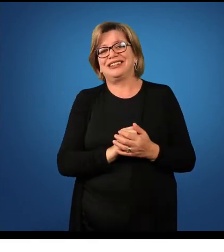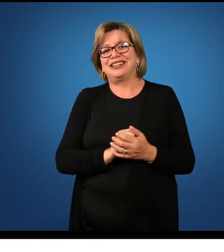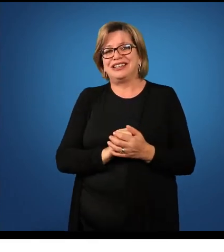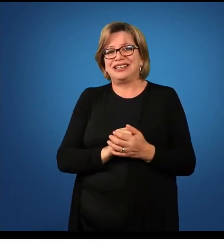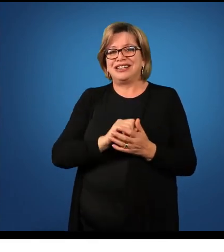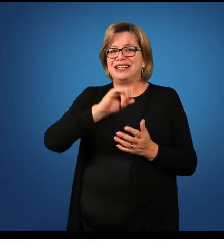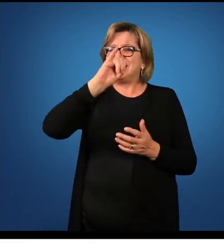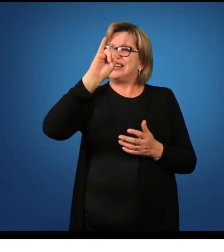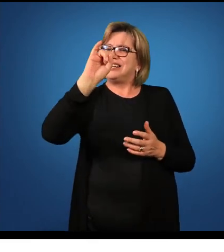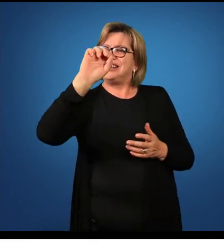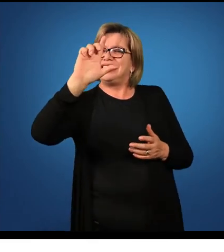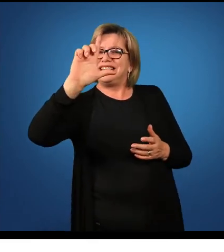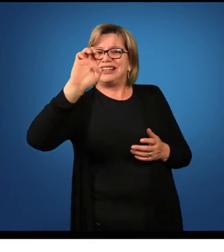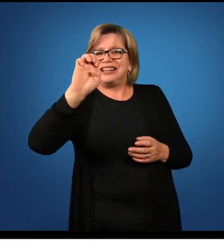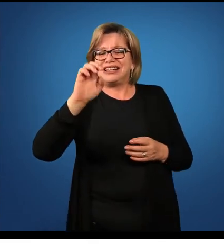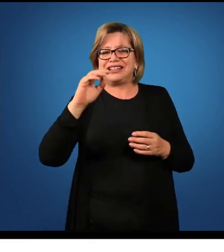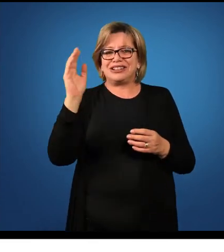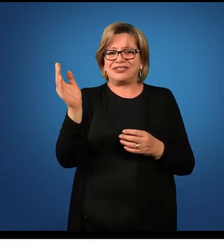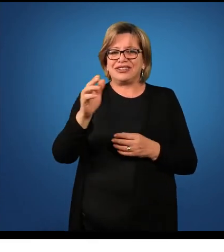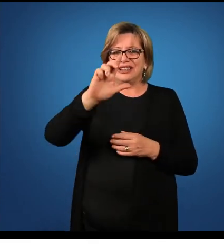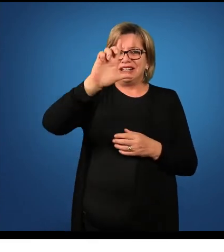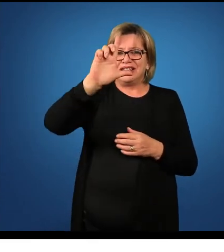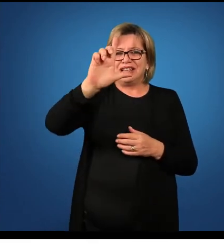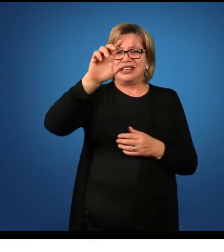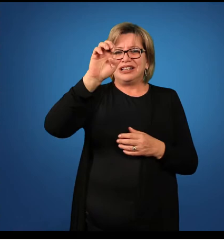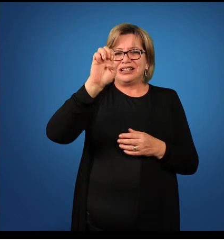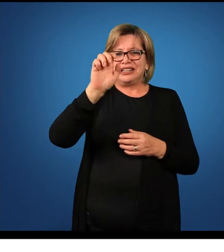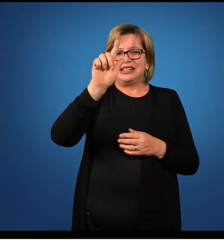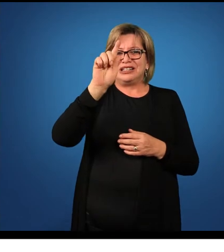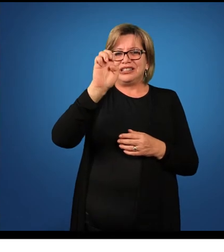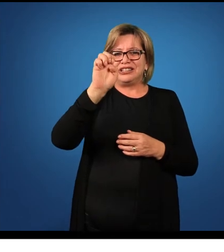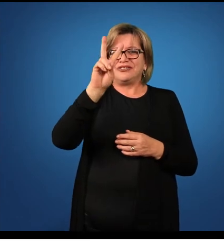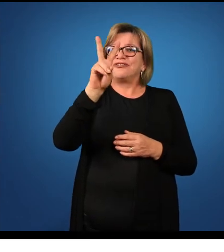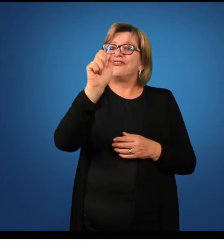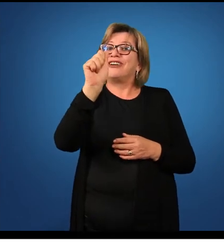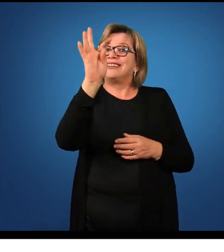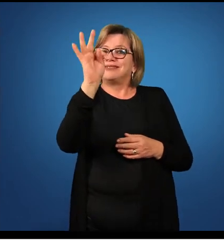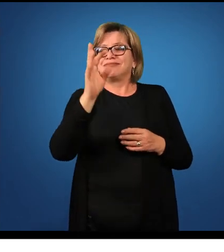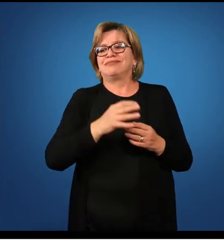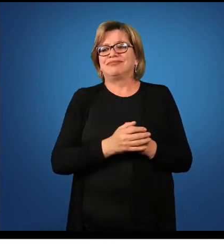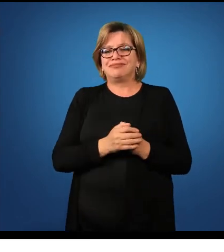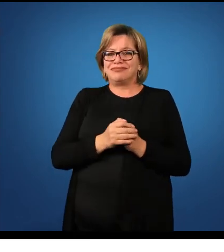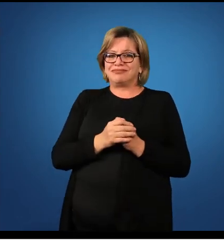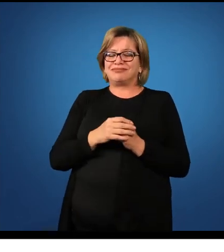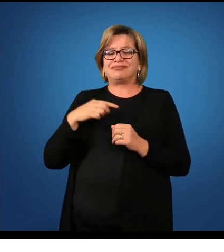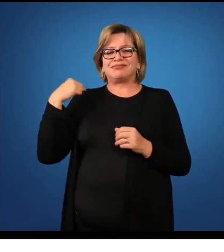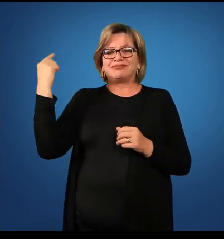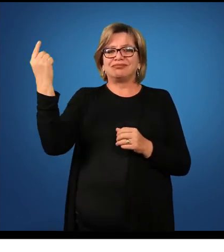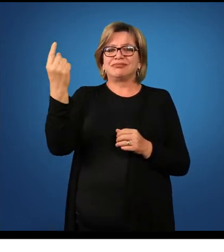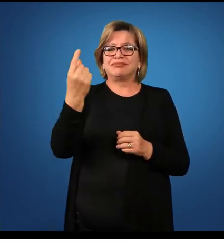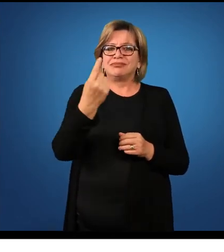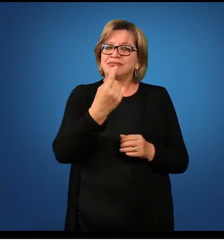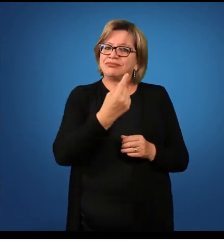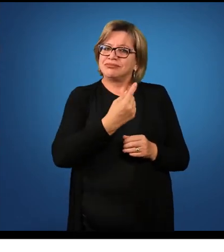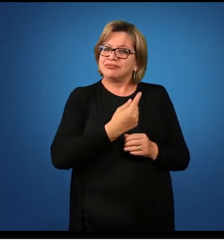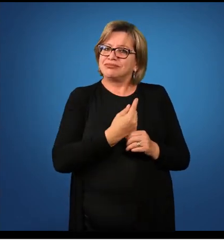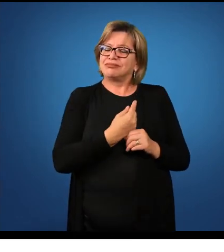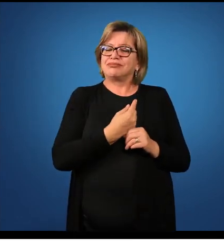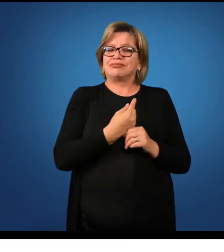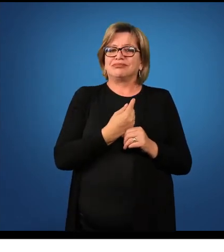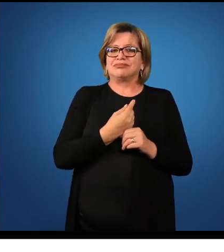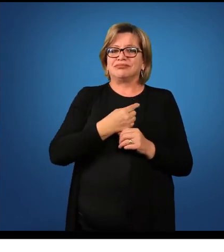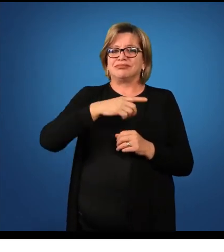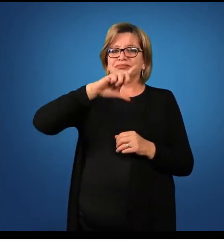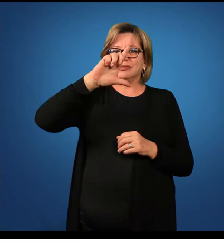Ile, le, dje, bat. Nós, le,